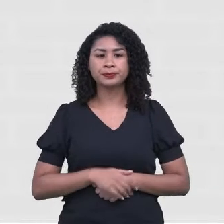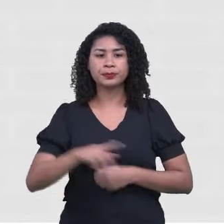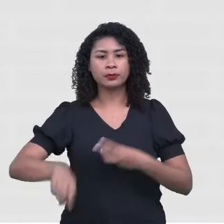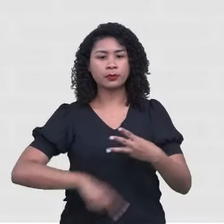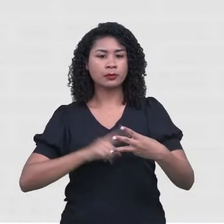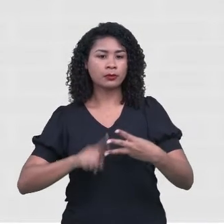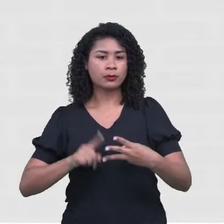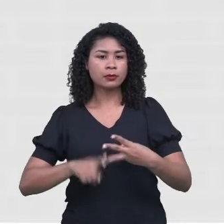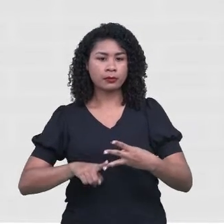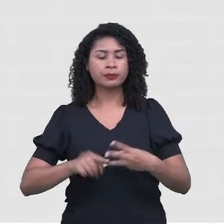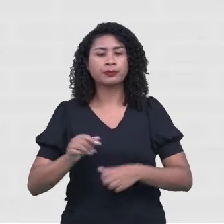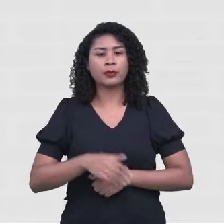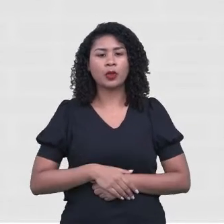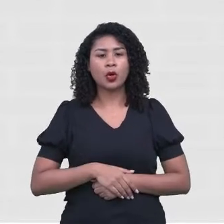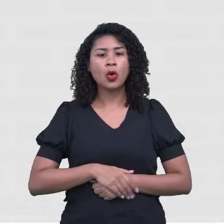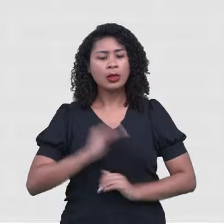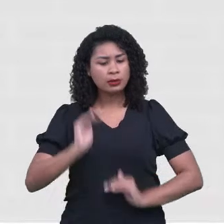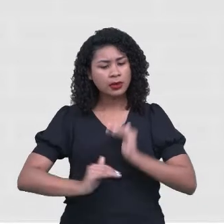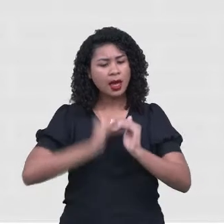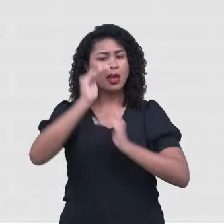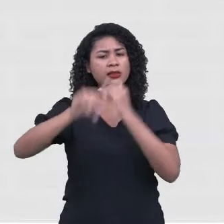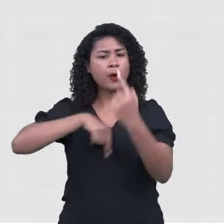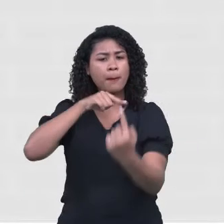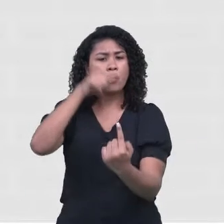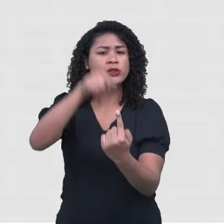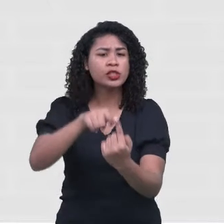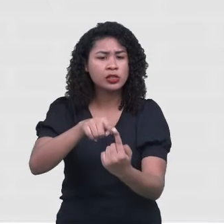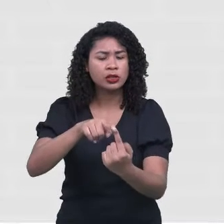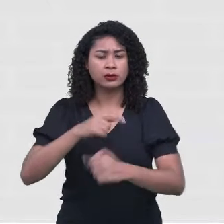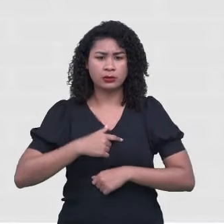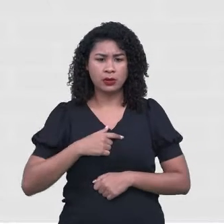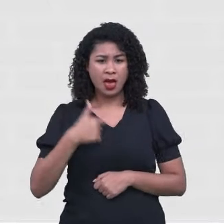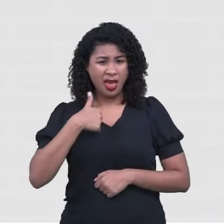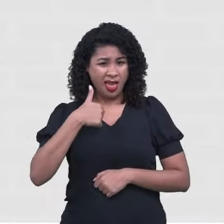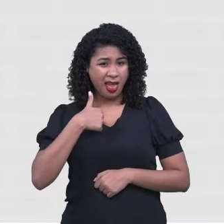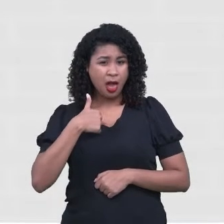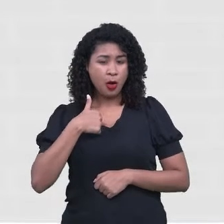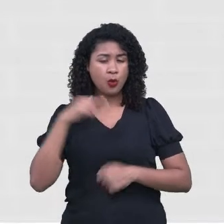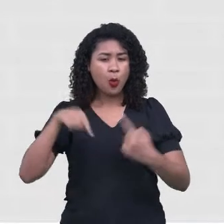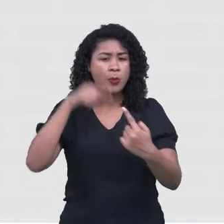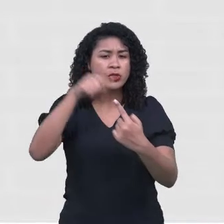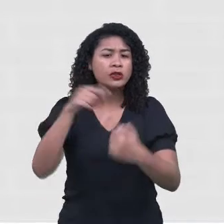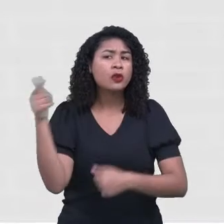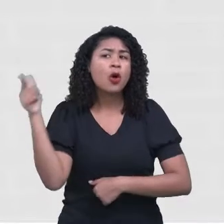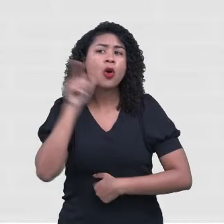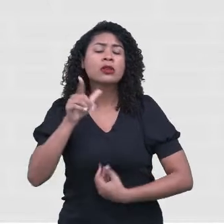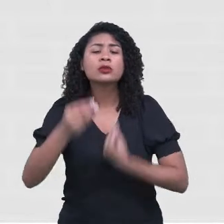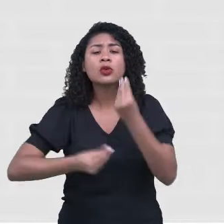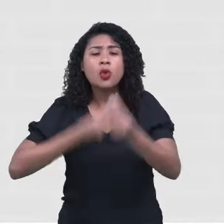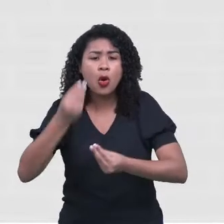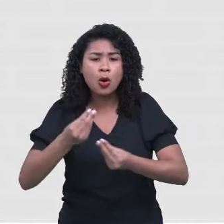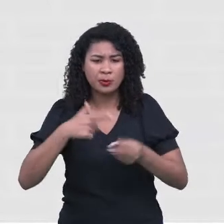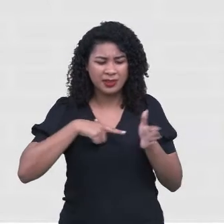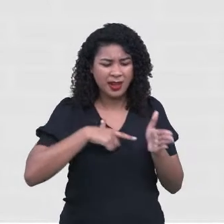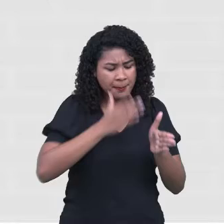objetivos? Certo? O que eu faço? Quais são os passos que eu tenho que seguir? E a compreensão de si mesmo.